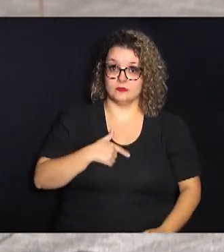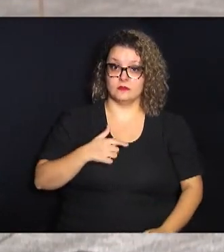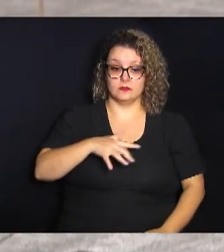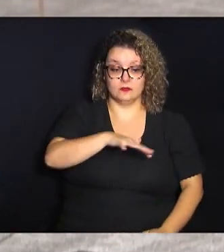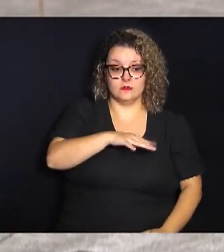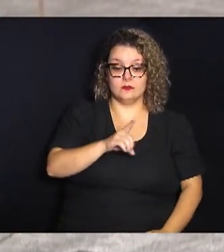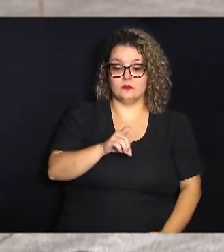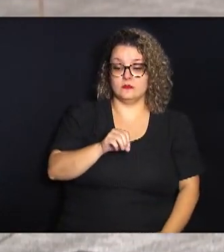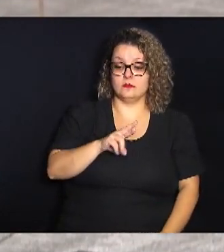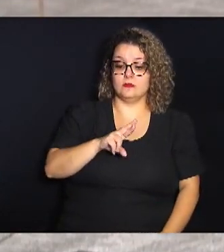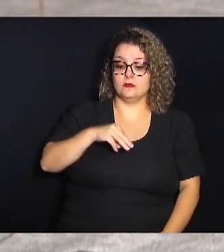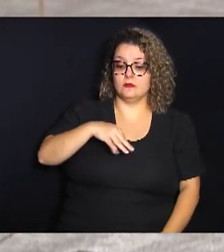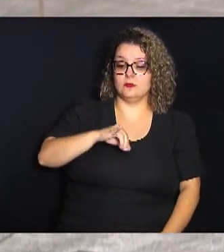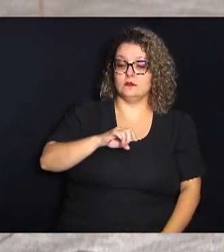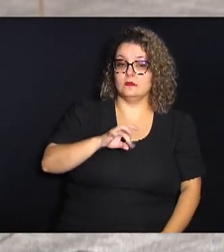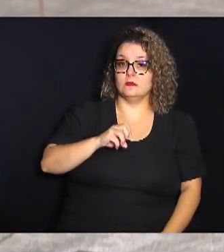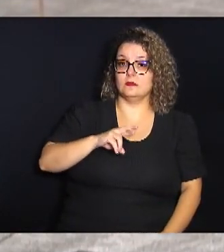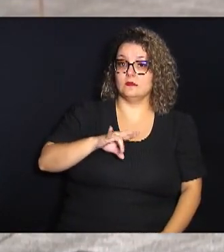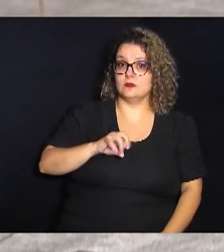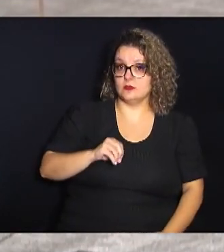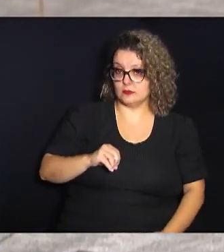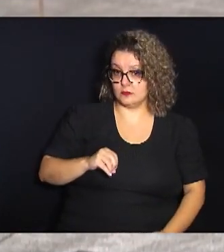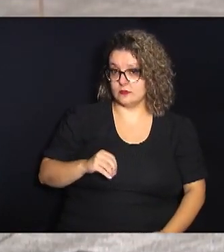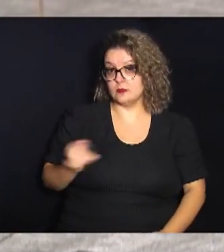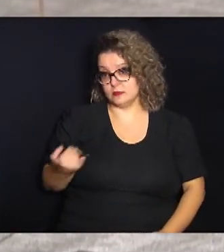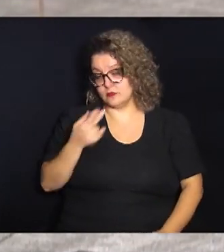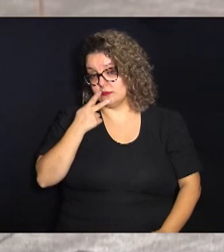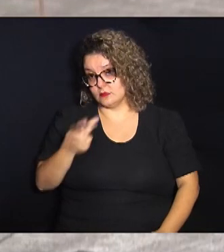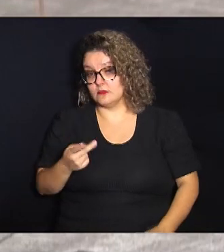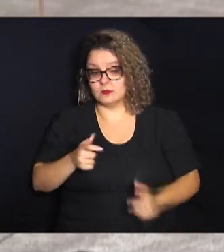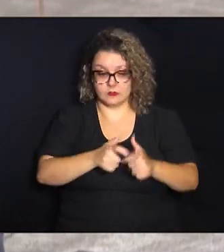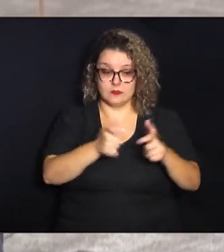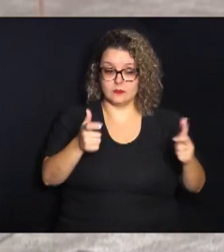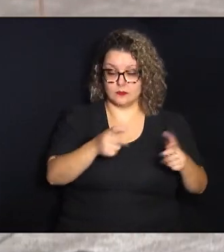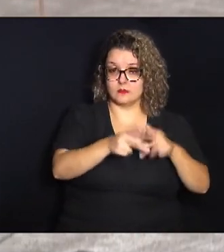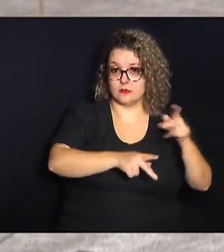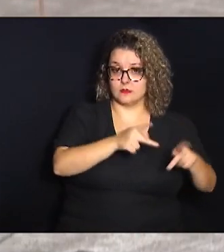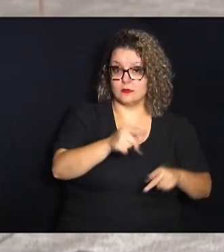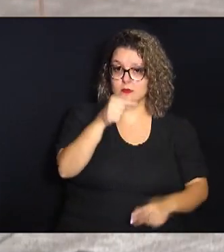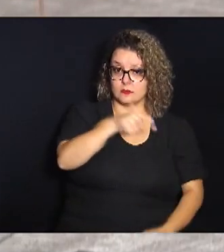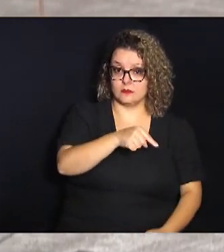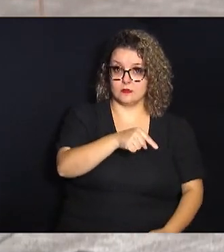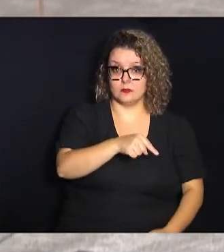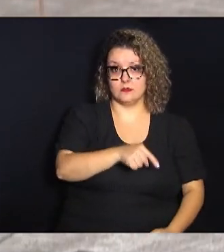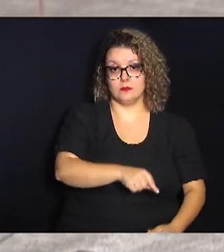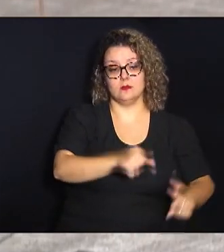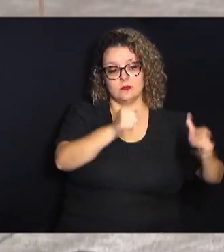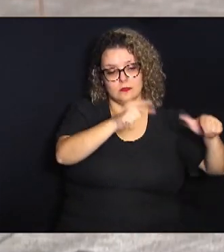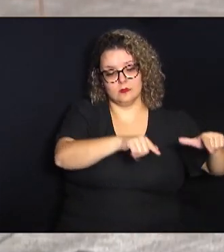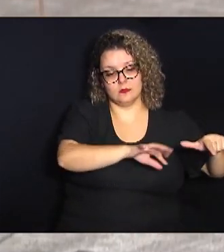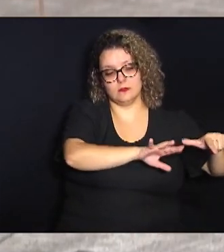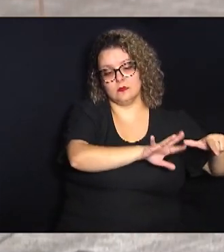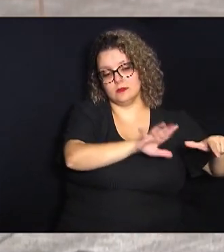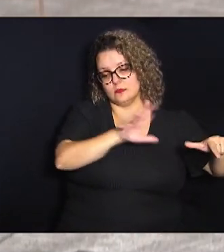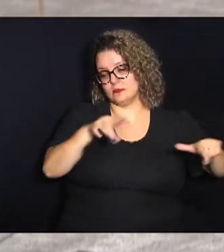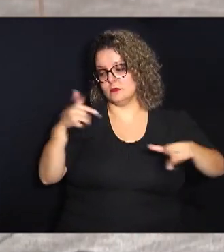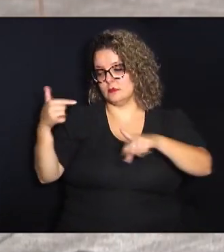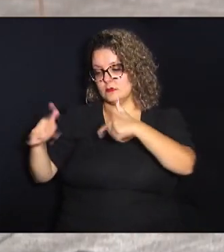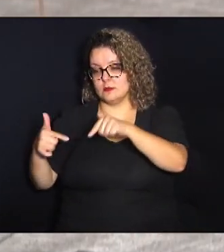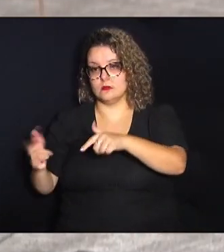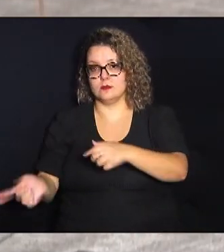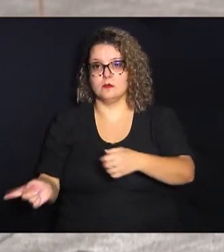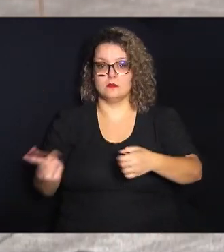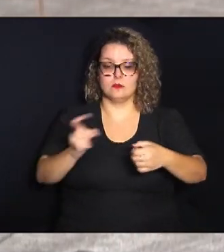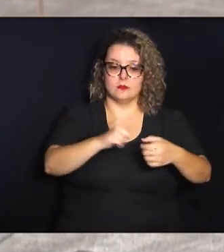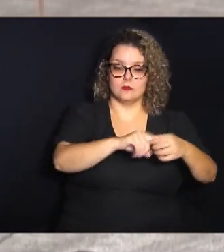importante dizer isso porque a gente a maioria da população ali ela sai para trabalhar e ela retorna à noite